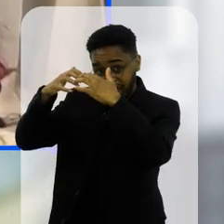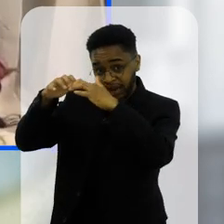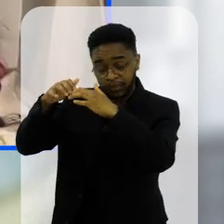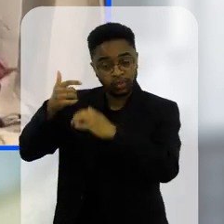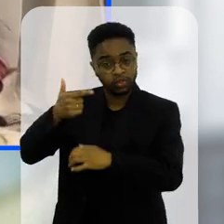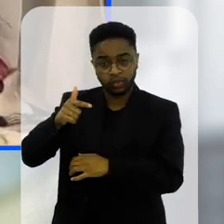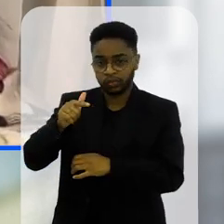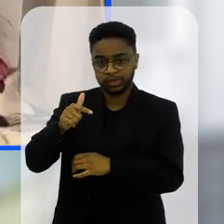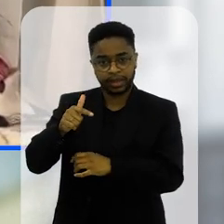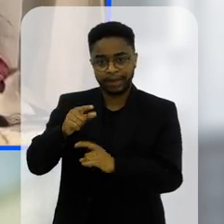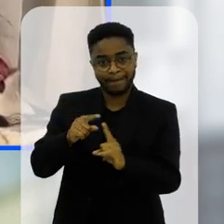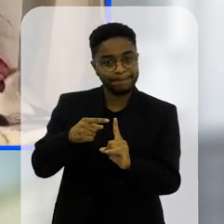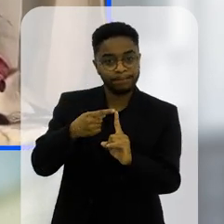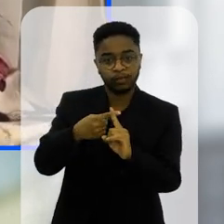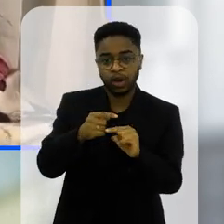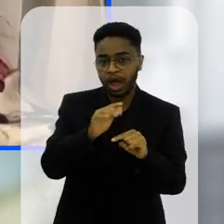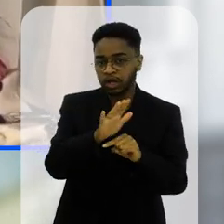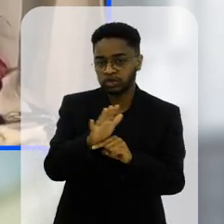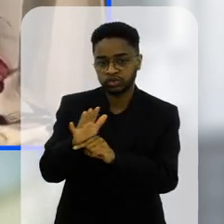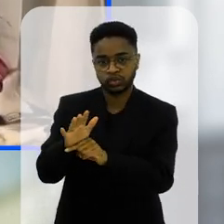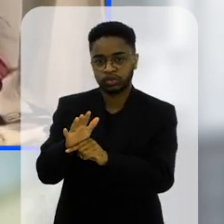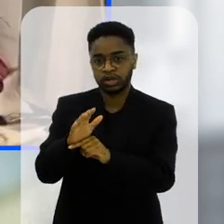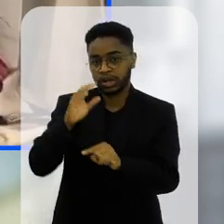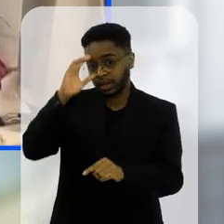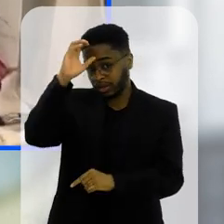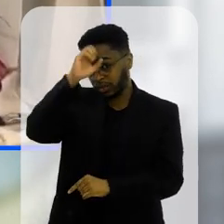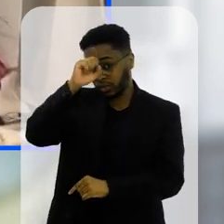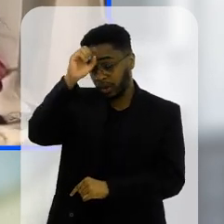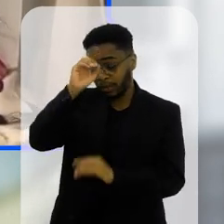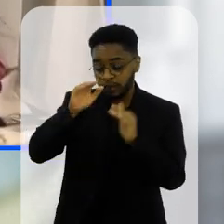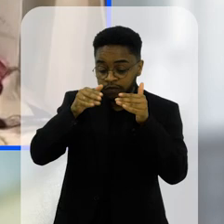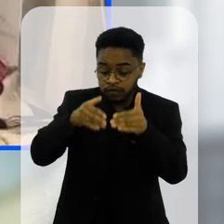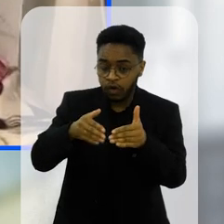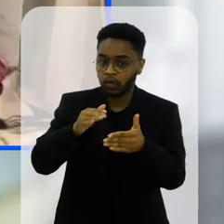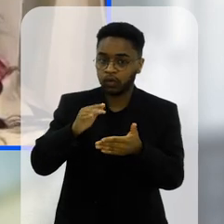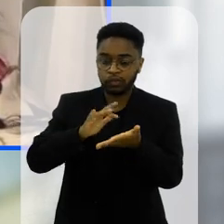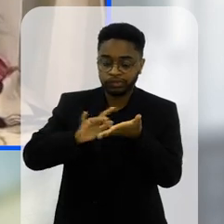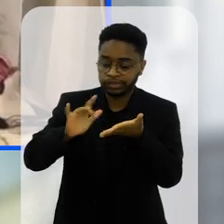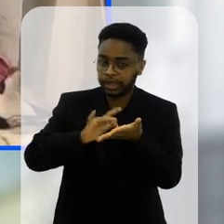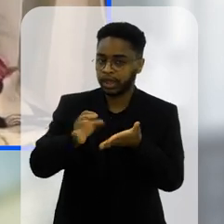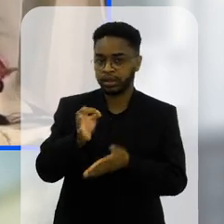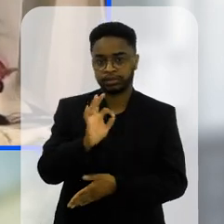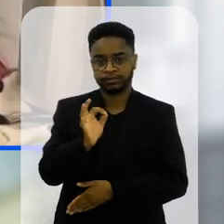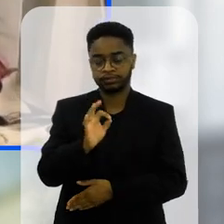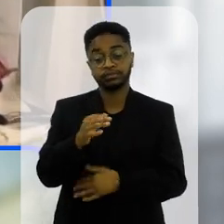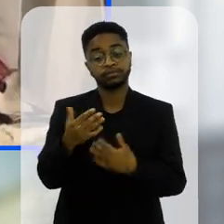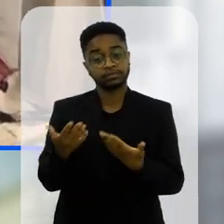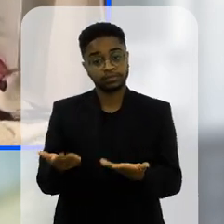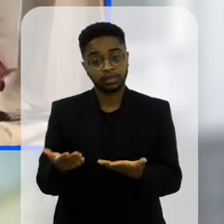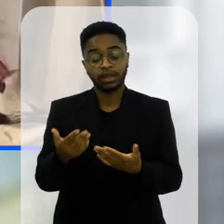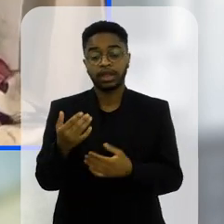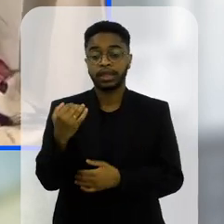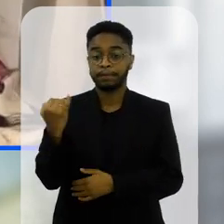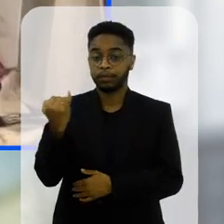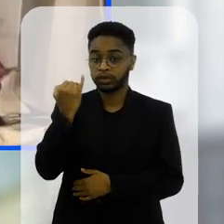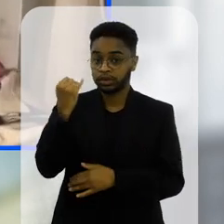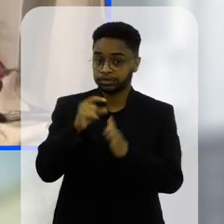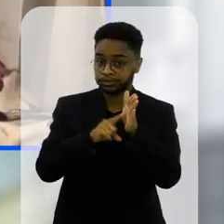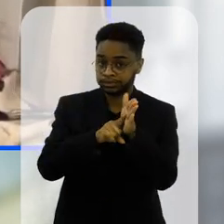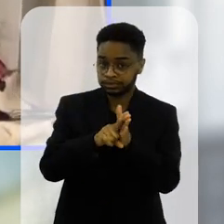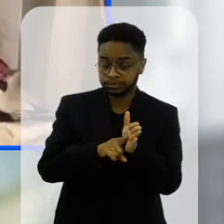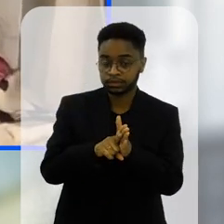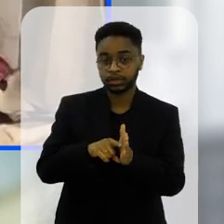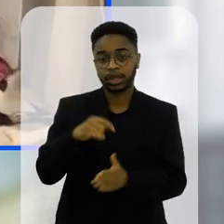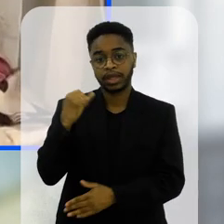beneficiam do aprendizado do ensino com base em telas é importante a gente a pesquisa é